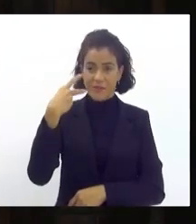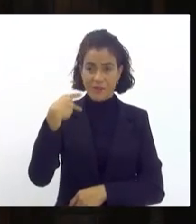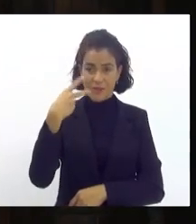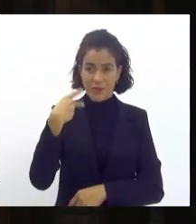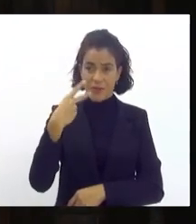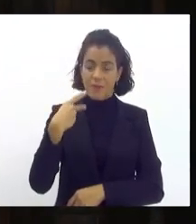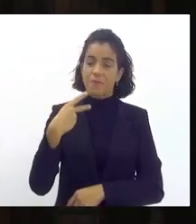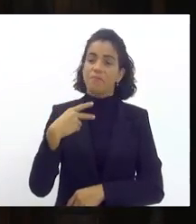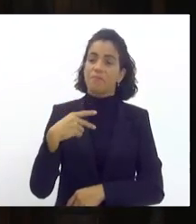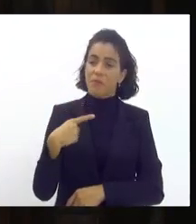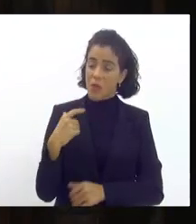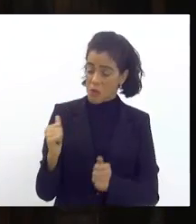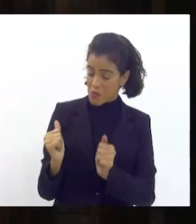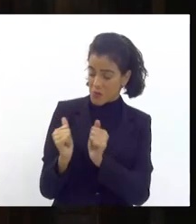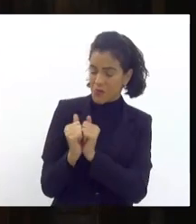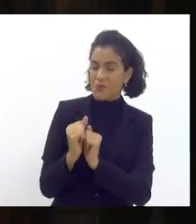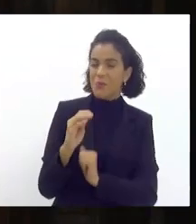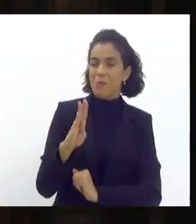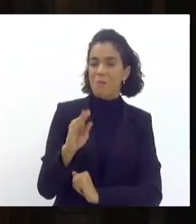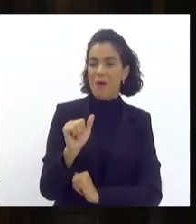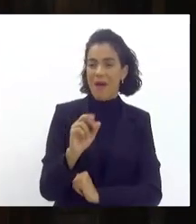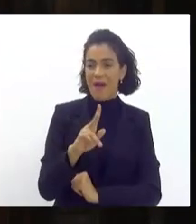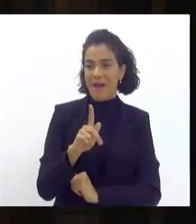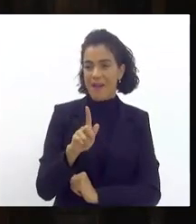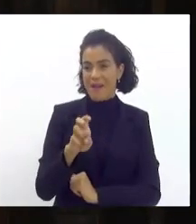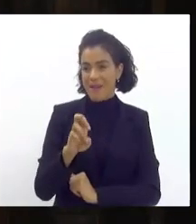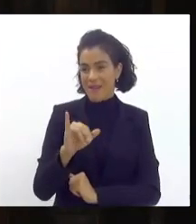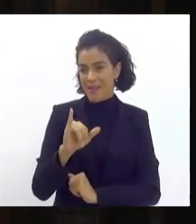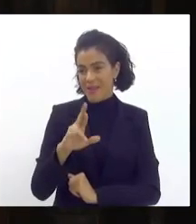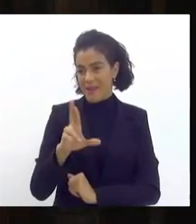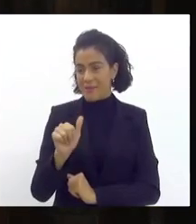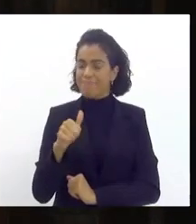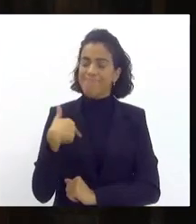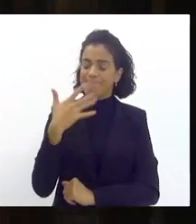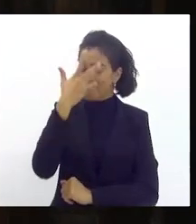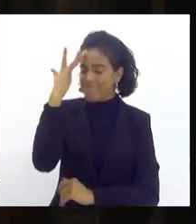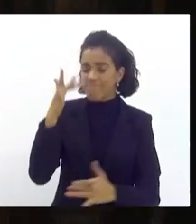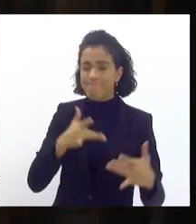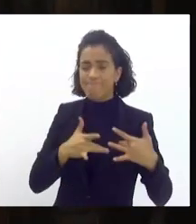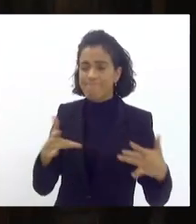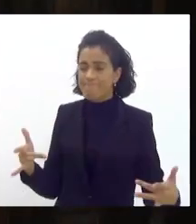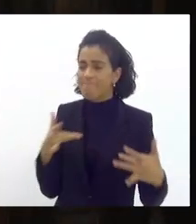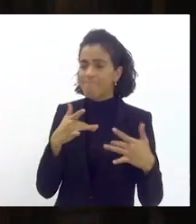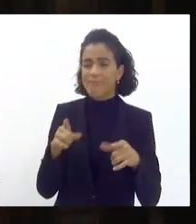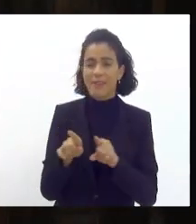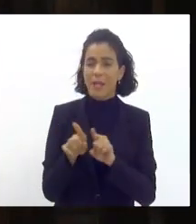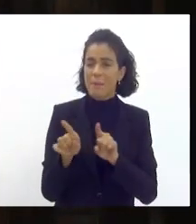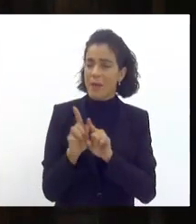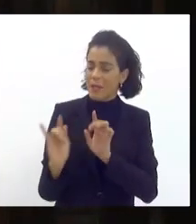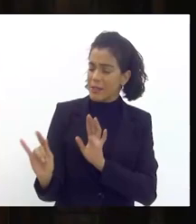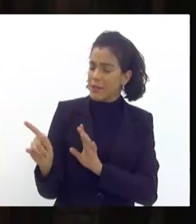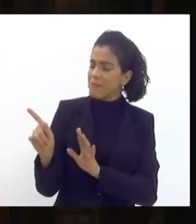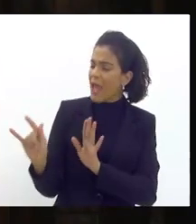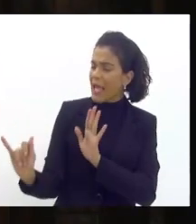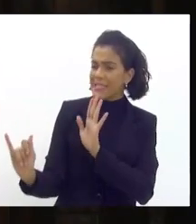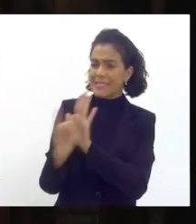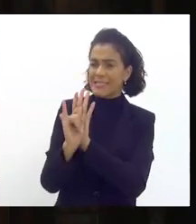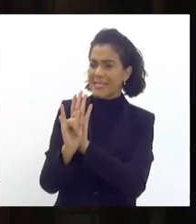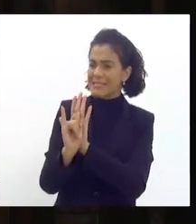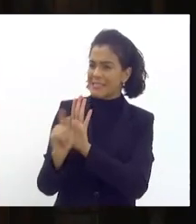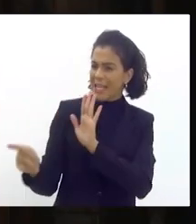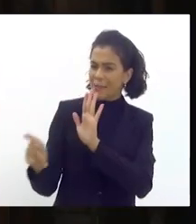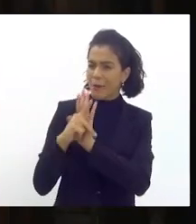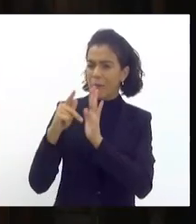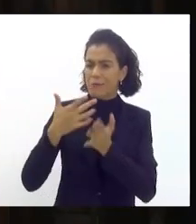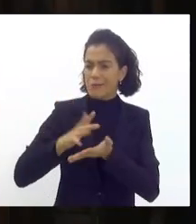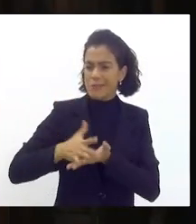oportunidade de ser vereador com Bagueira em Interói é uma figura generosa é uma figura muito identificada com o samba da nossa cidade é o